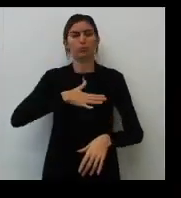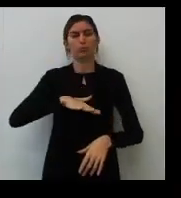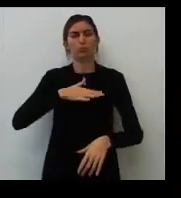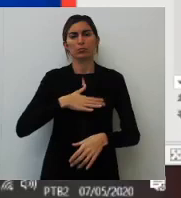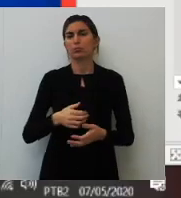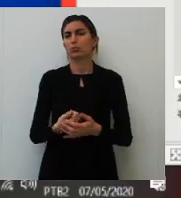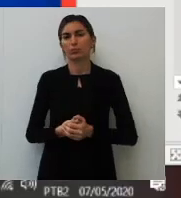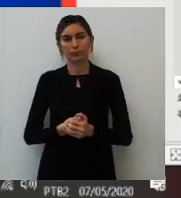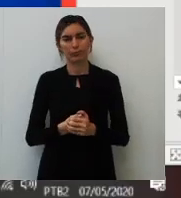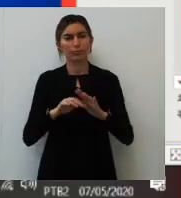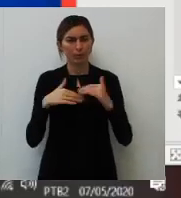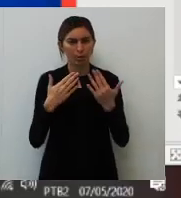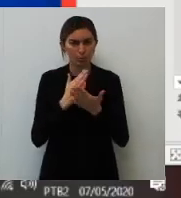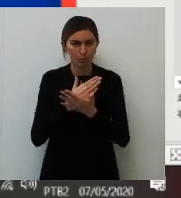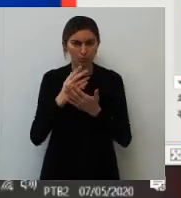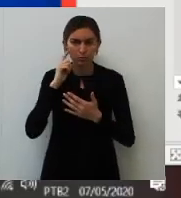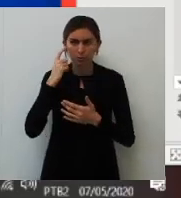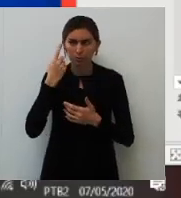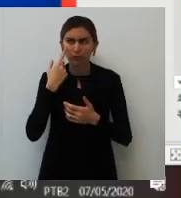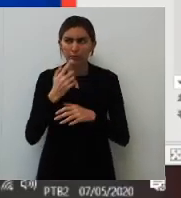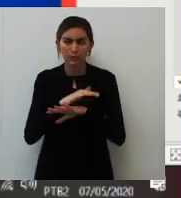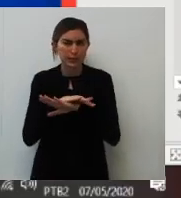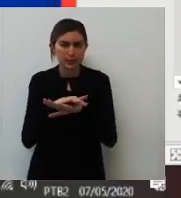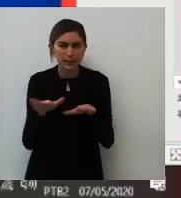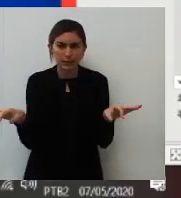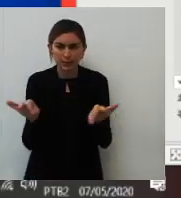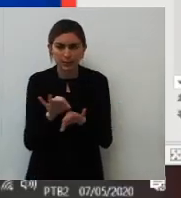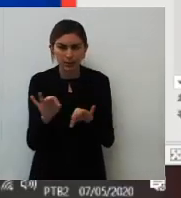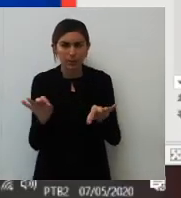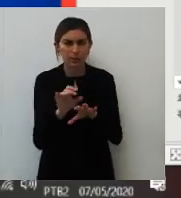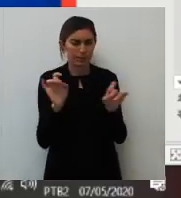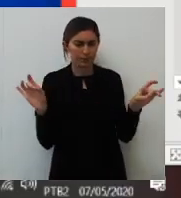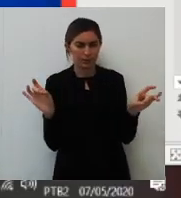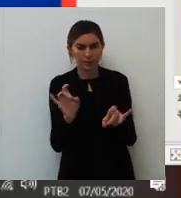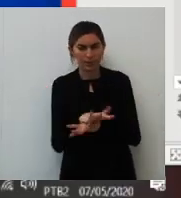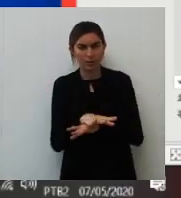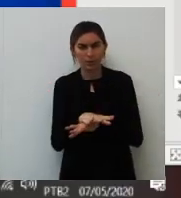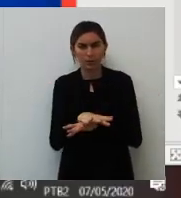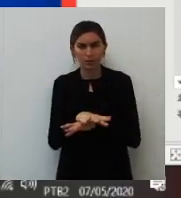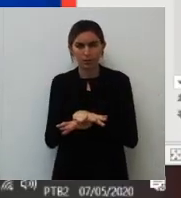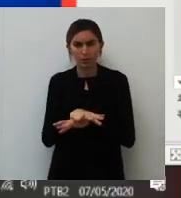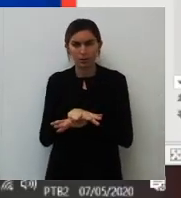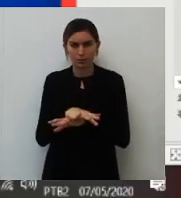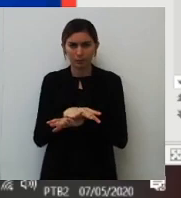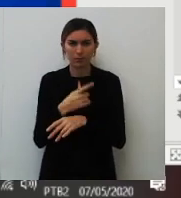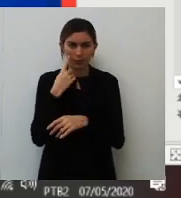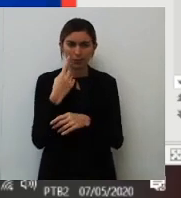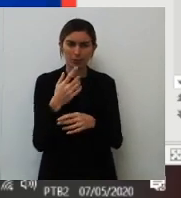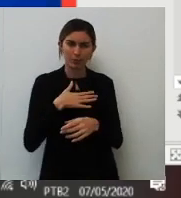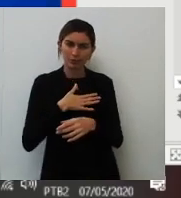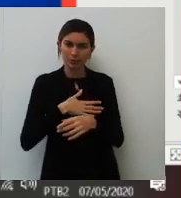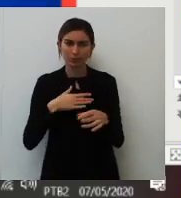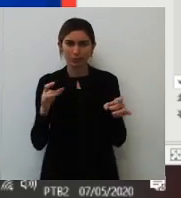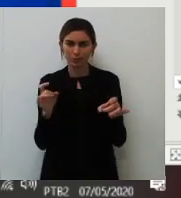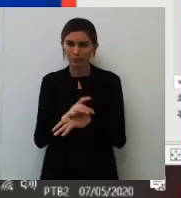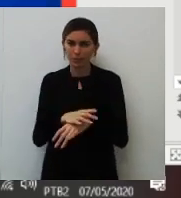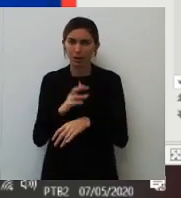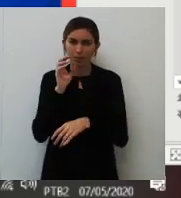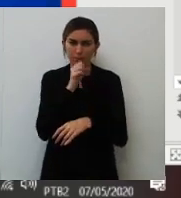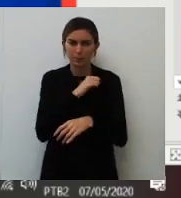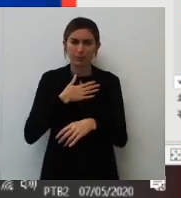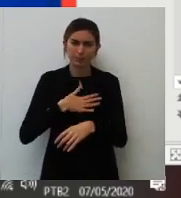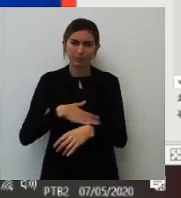tranquila. Alguma dúvida nisso? Não. Terminamos a parte de... Viu como é rápido? Como é gostoso? Como é tranquilo?